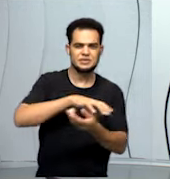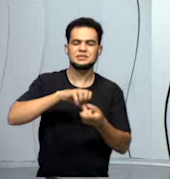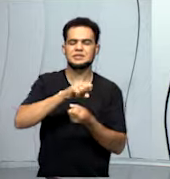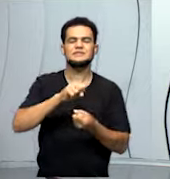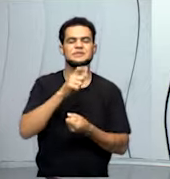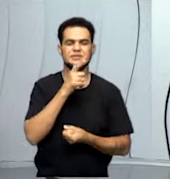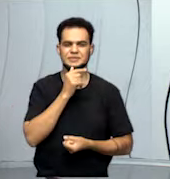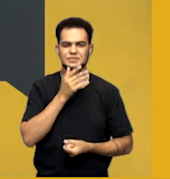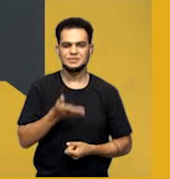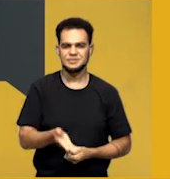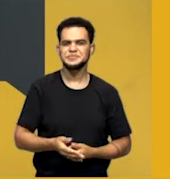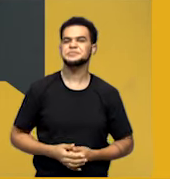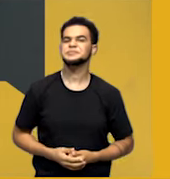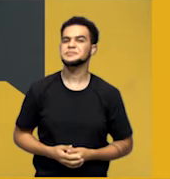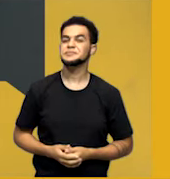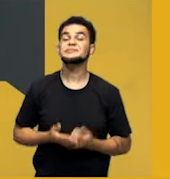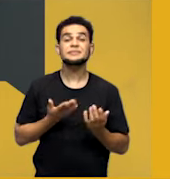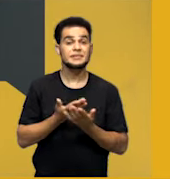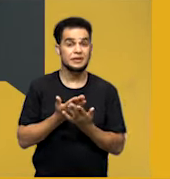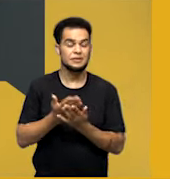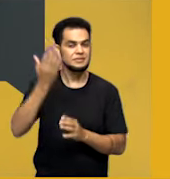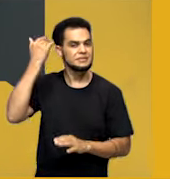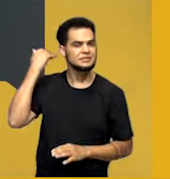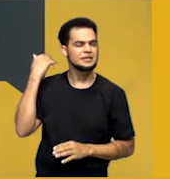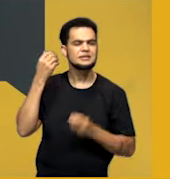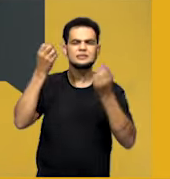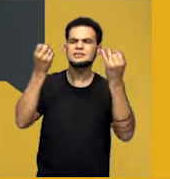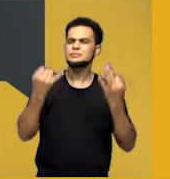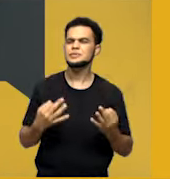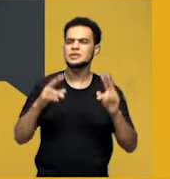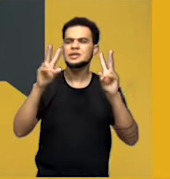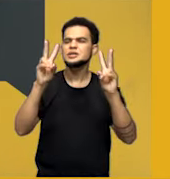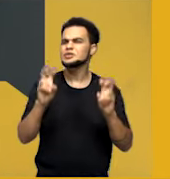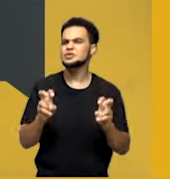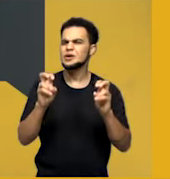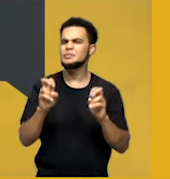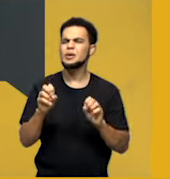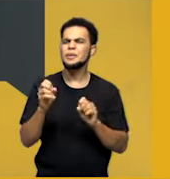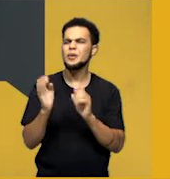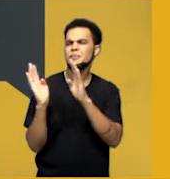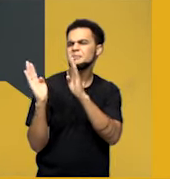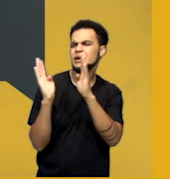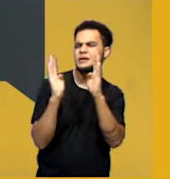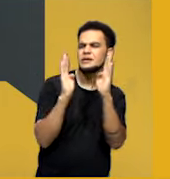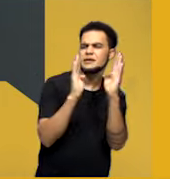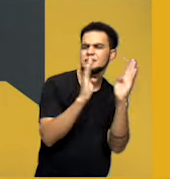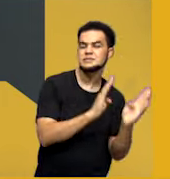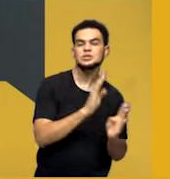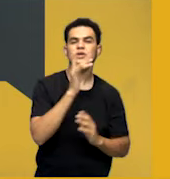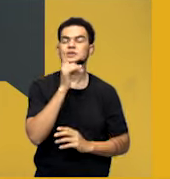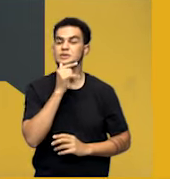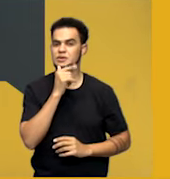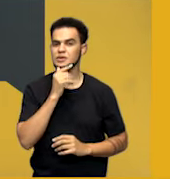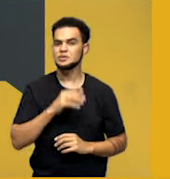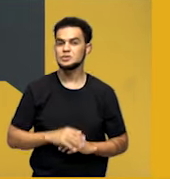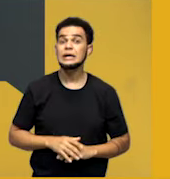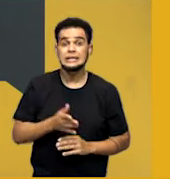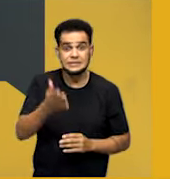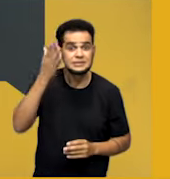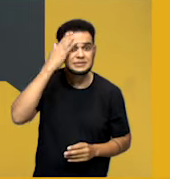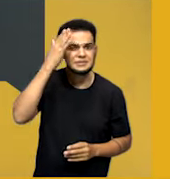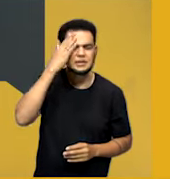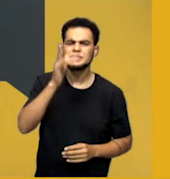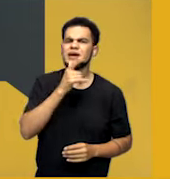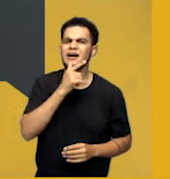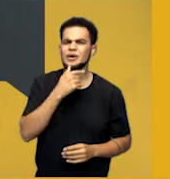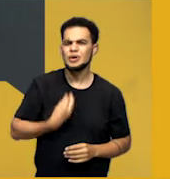Na aula passada nós falamos do ciclo hidrológico e entendemos que a água existe na terra